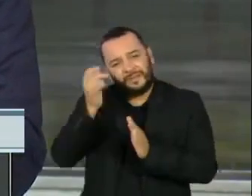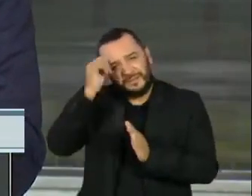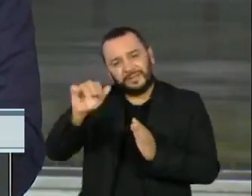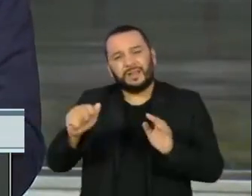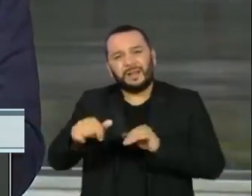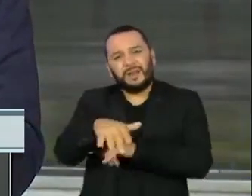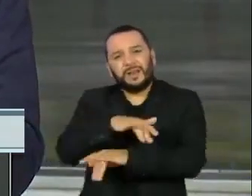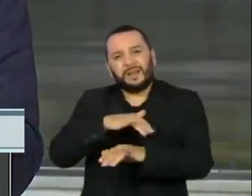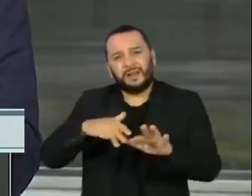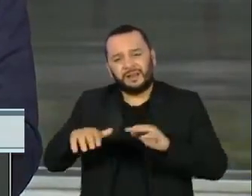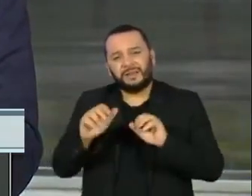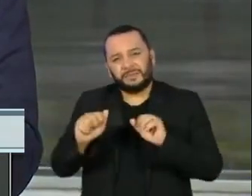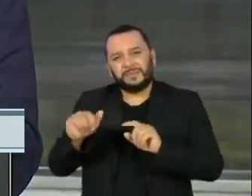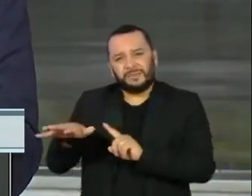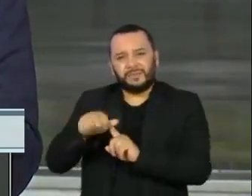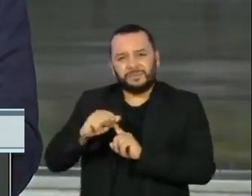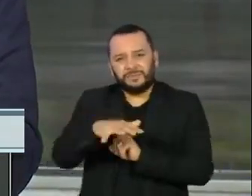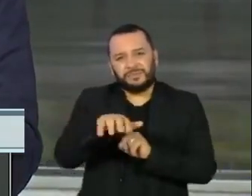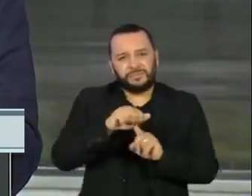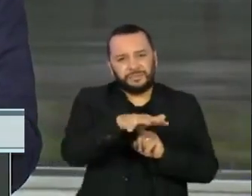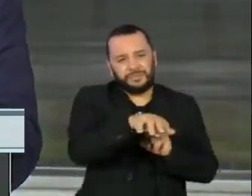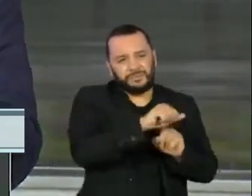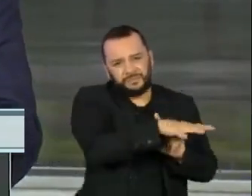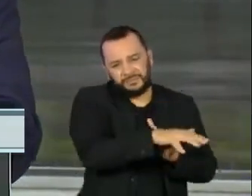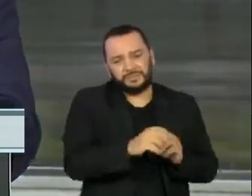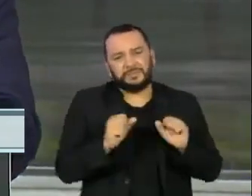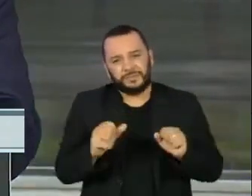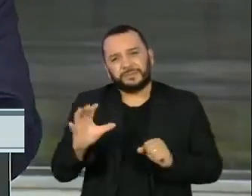contamina e leva o vírus para casa.